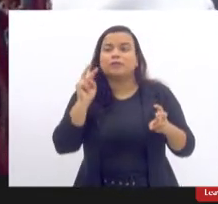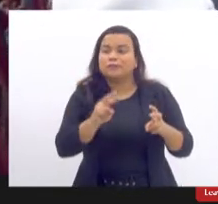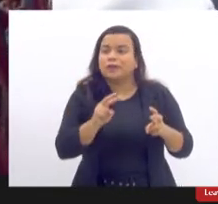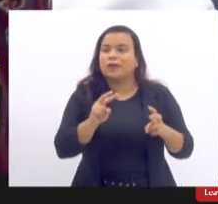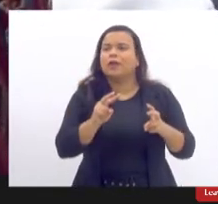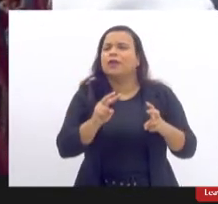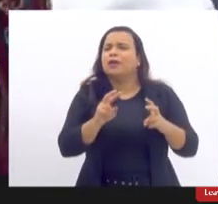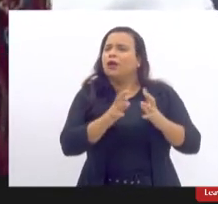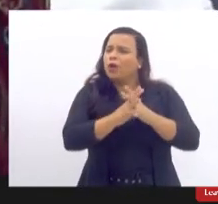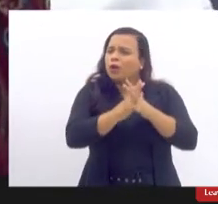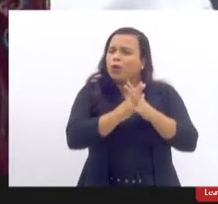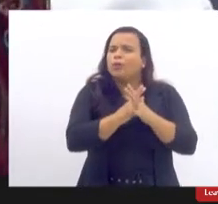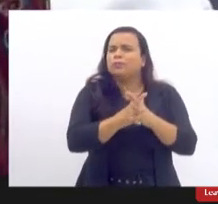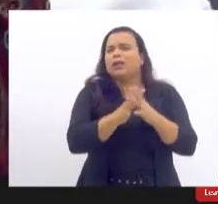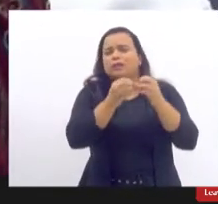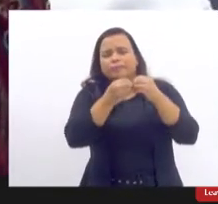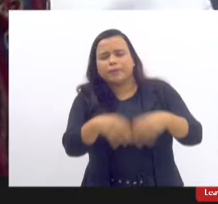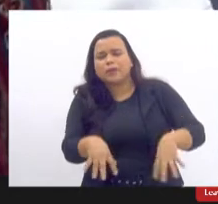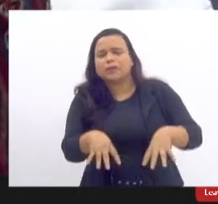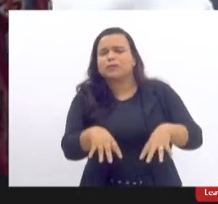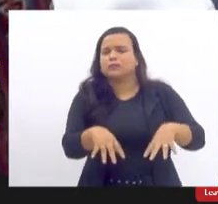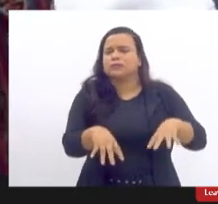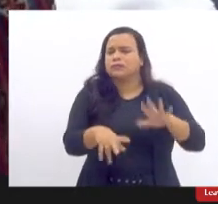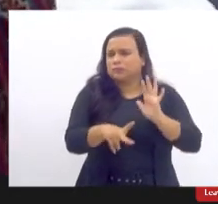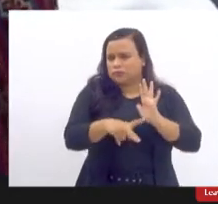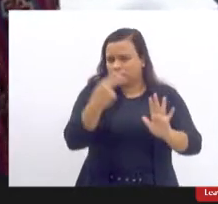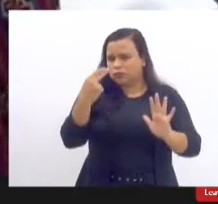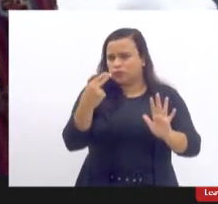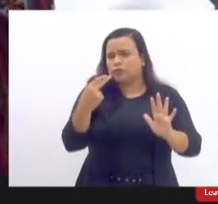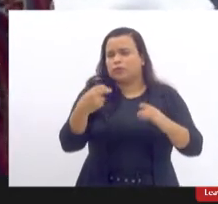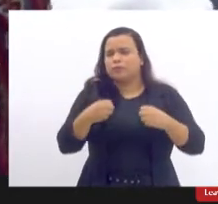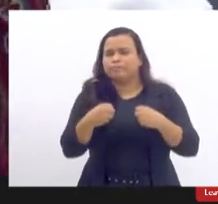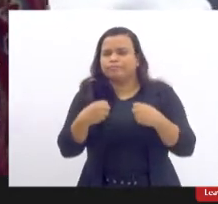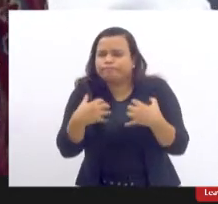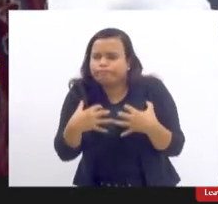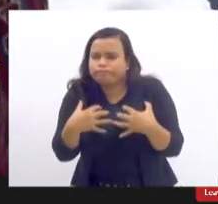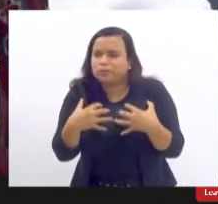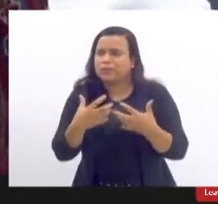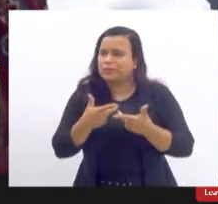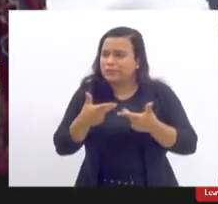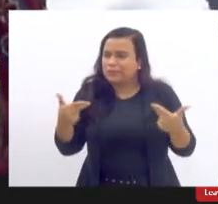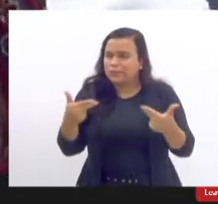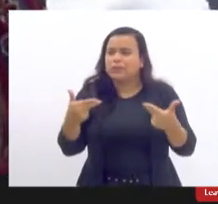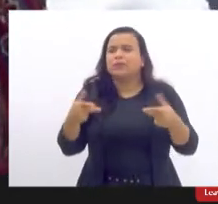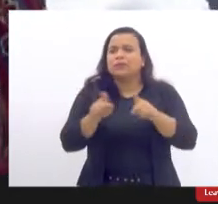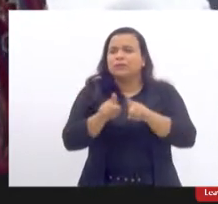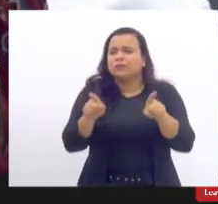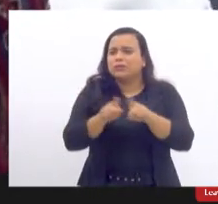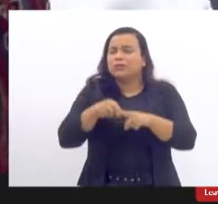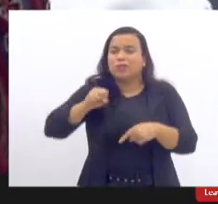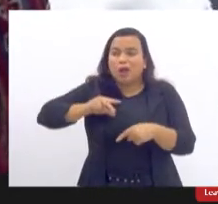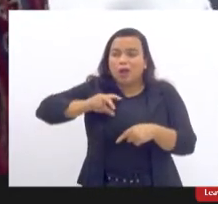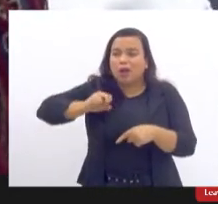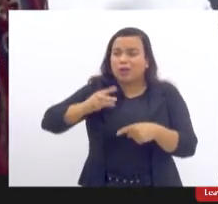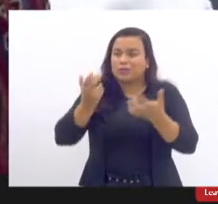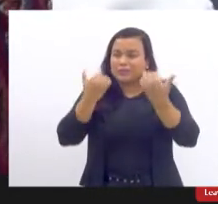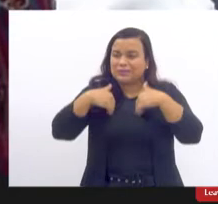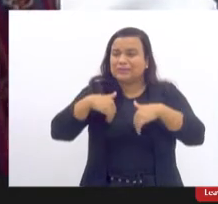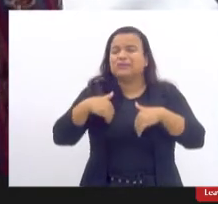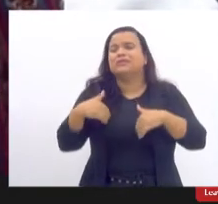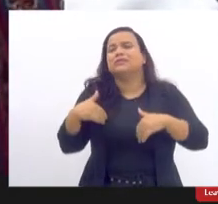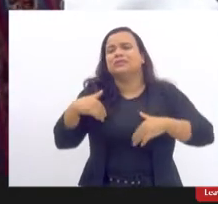complicações, de inflamações, etc., intoxicação, que